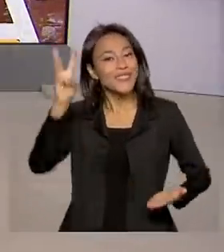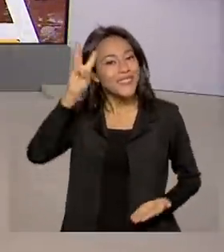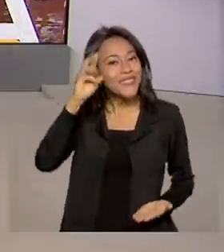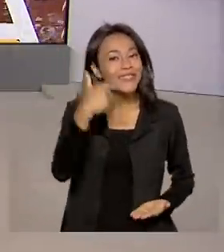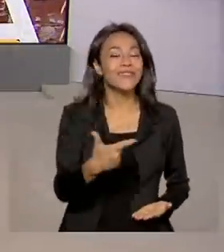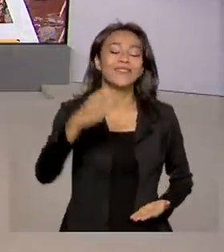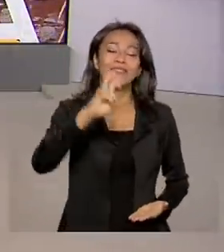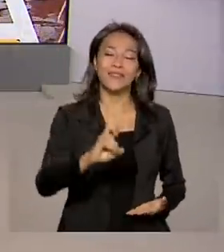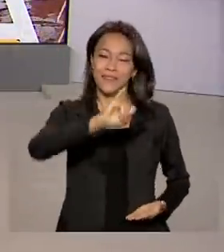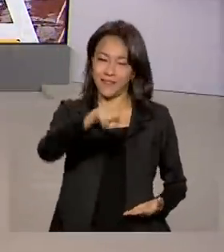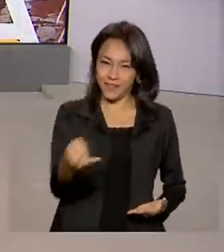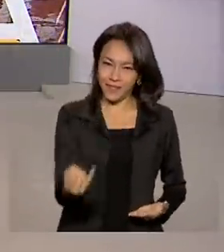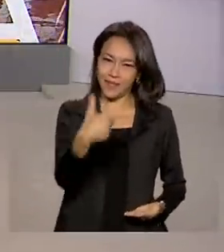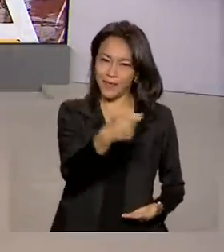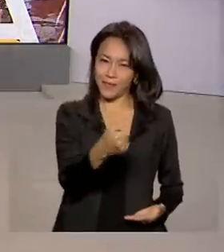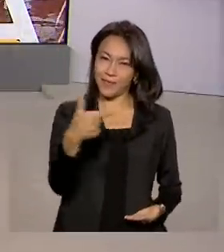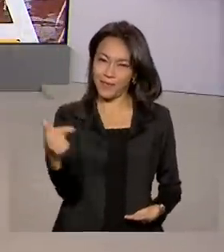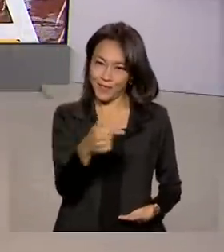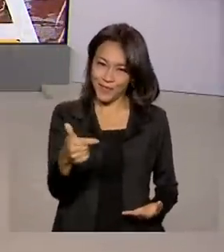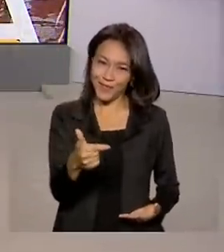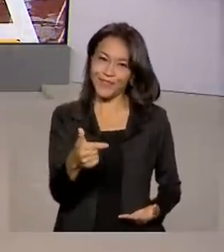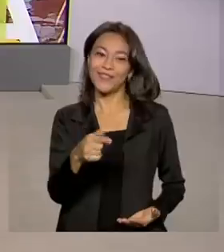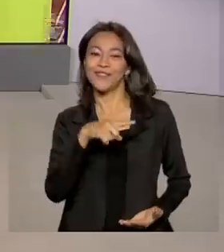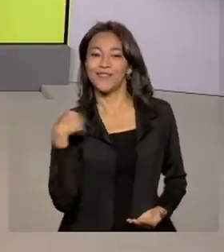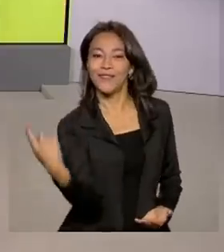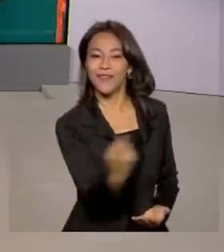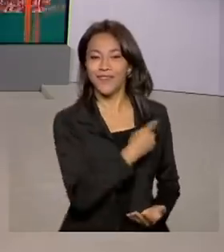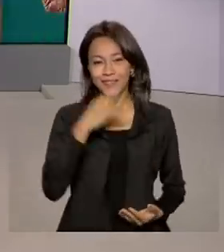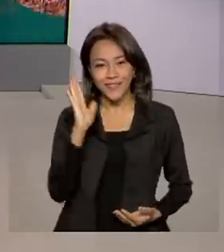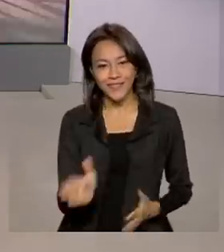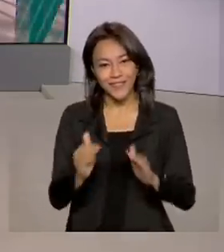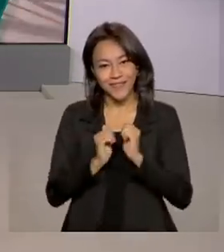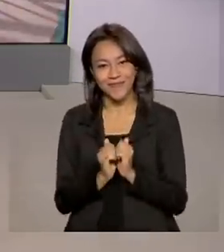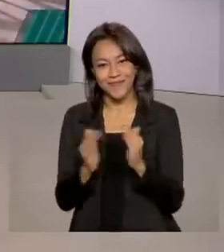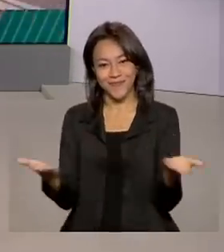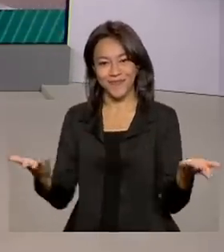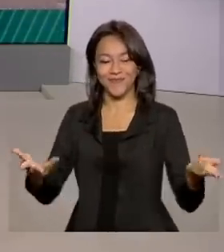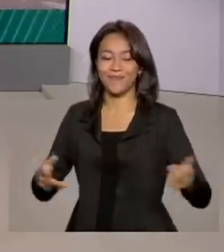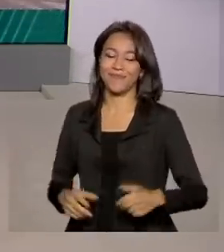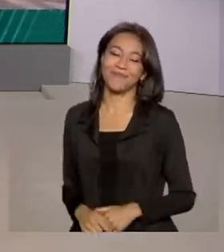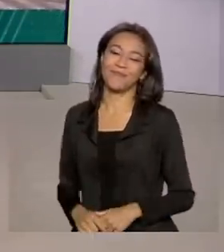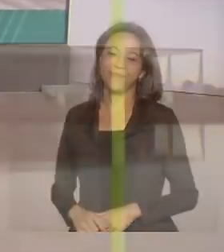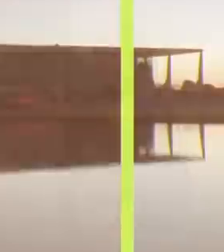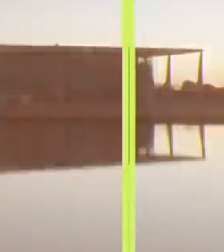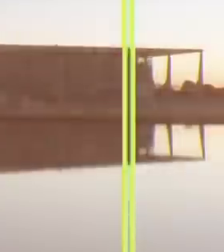25 de janeiro de 2022, o Brasil Dia está começando.